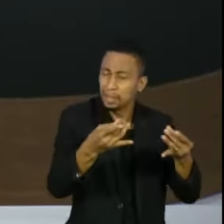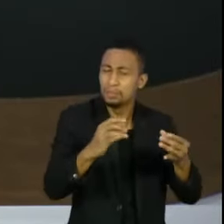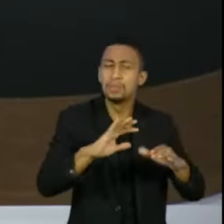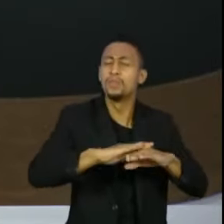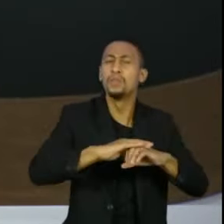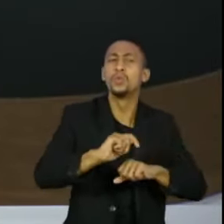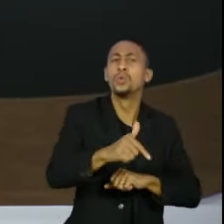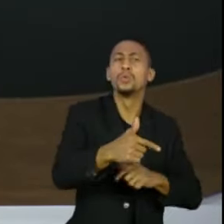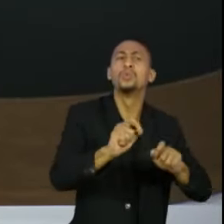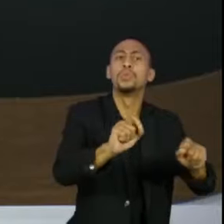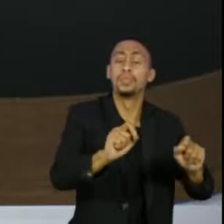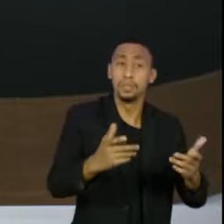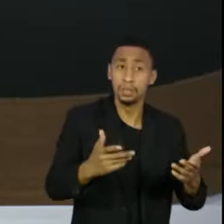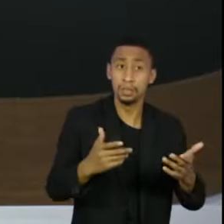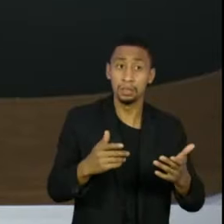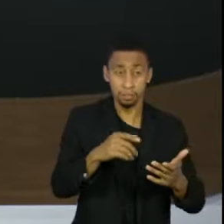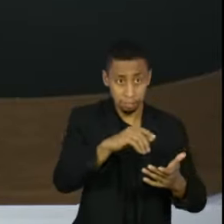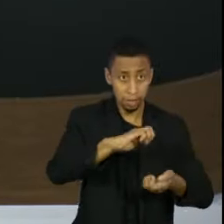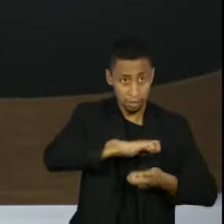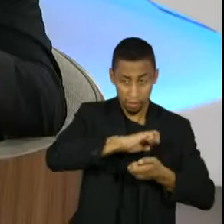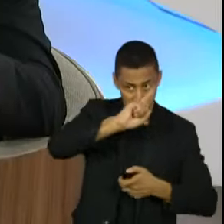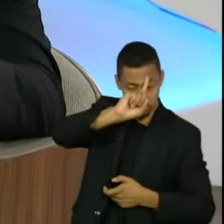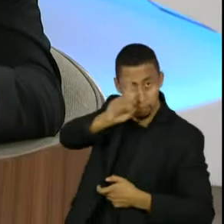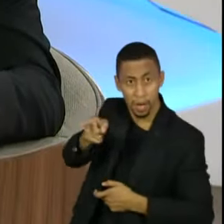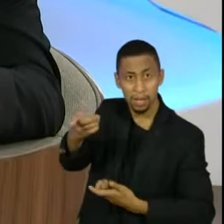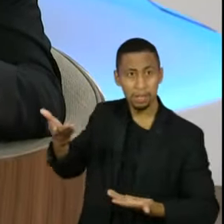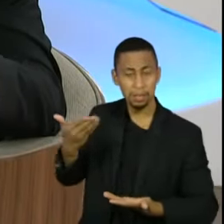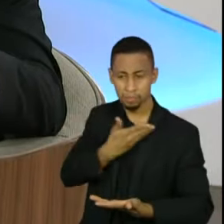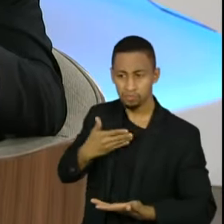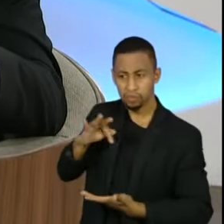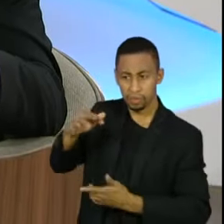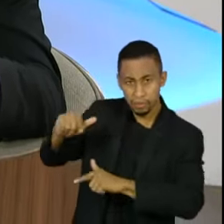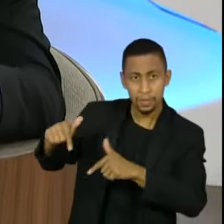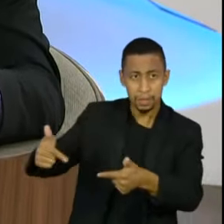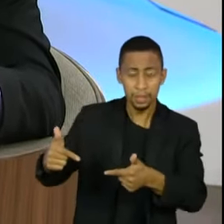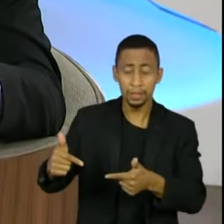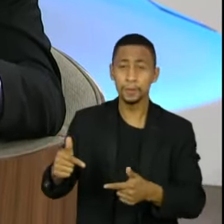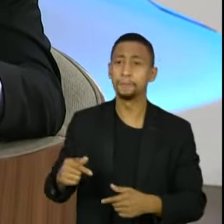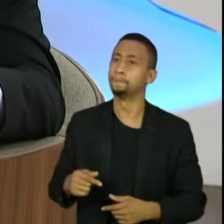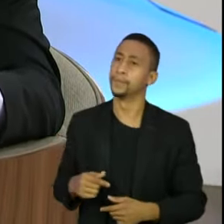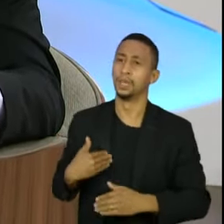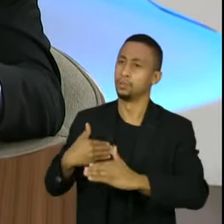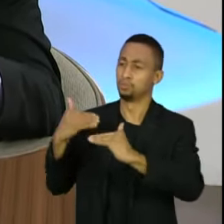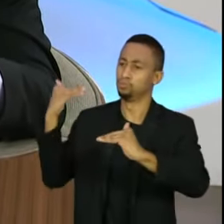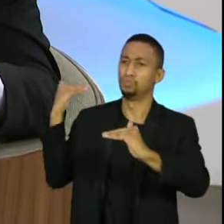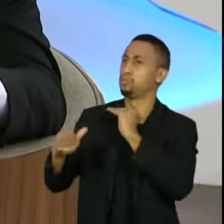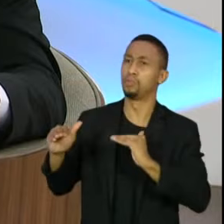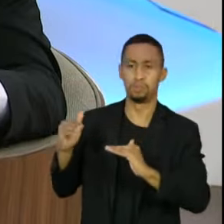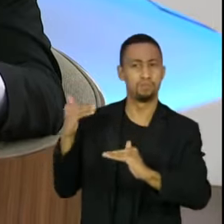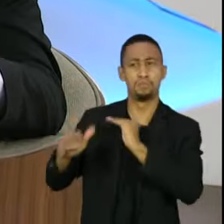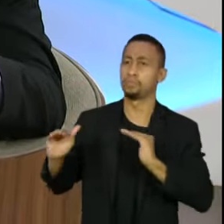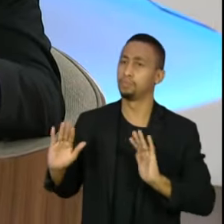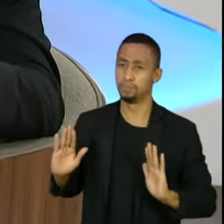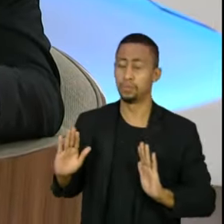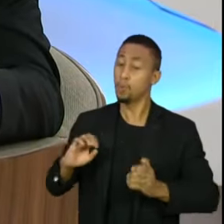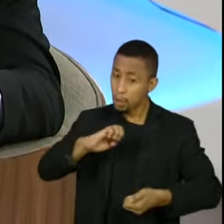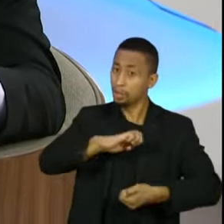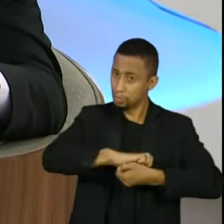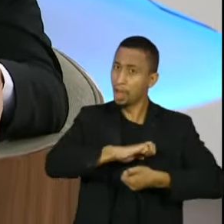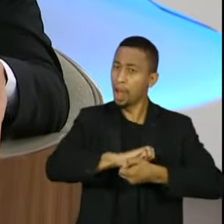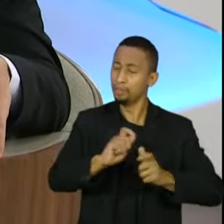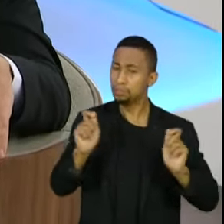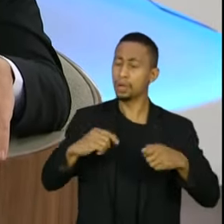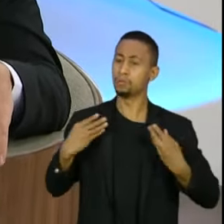agir, ordenando que o governo ache. Eu discordo de você, Vera. O Supremo tem uma característica pelo poder jurisdicional que tem, o